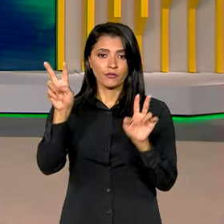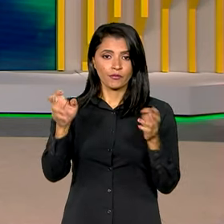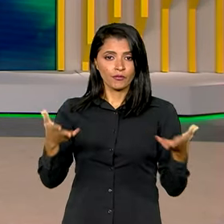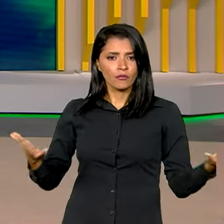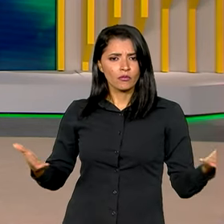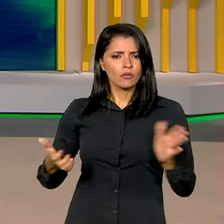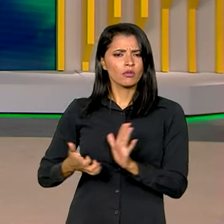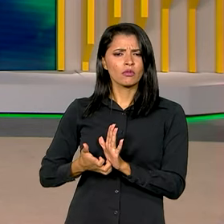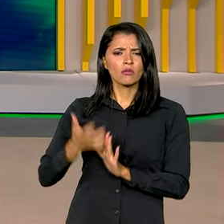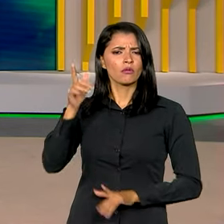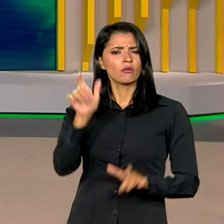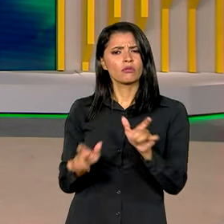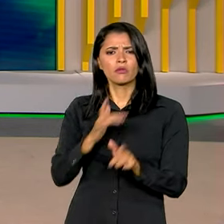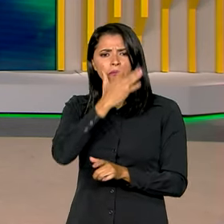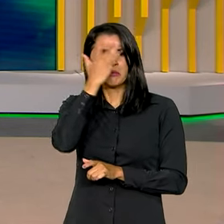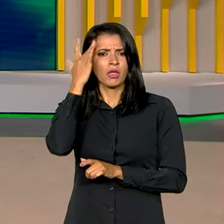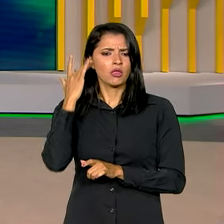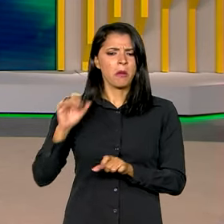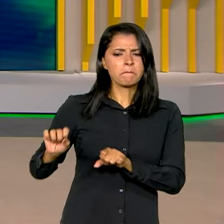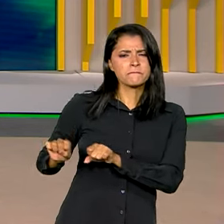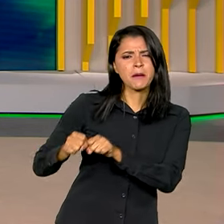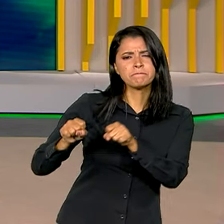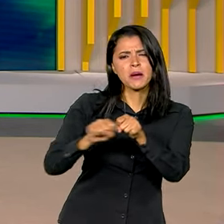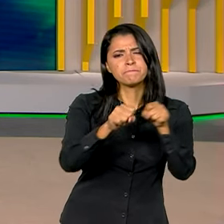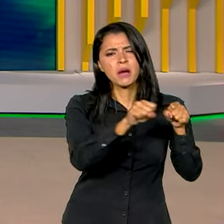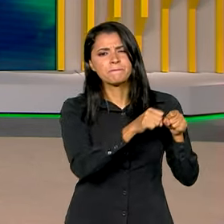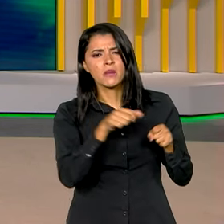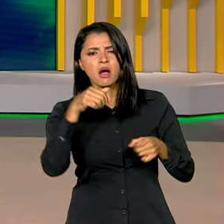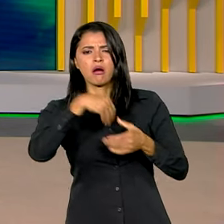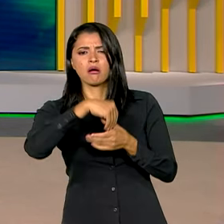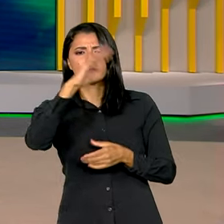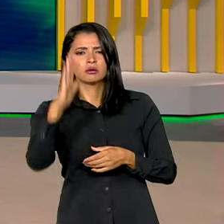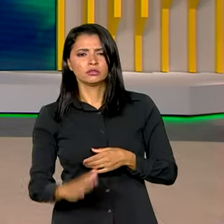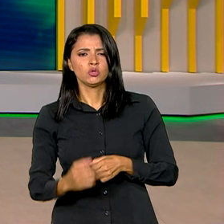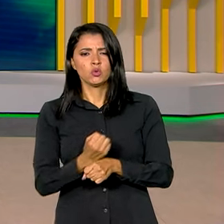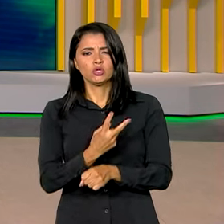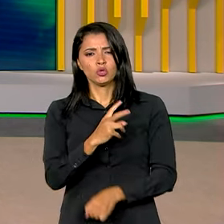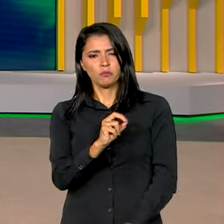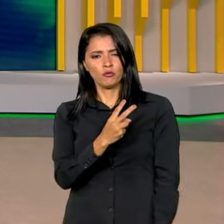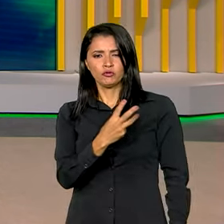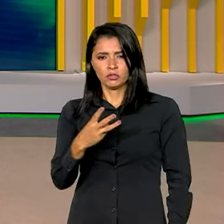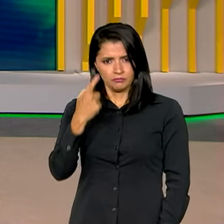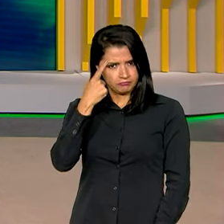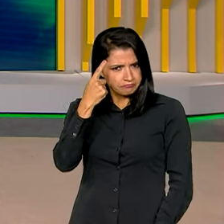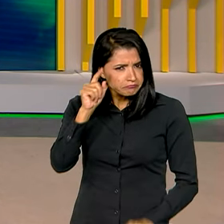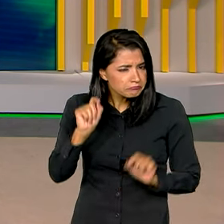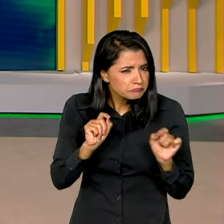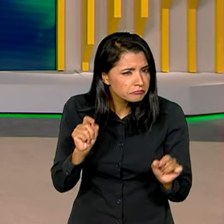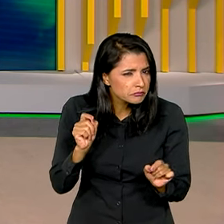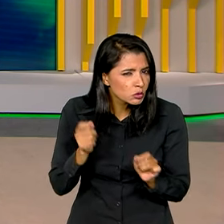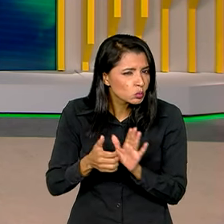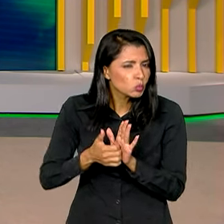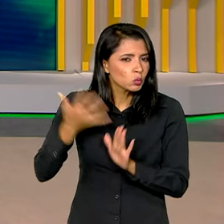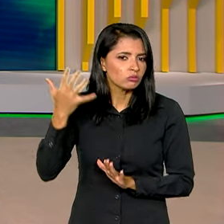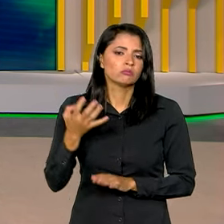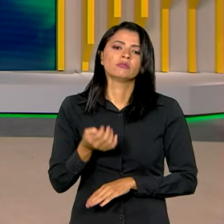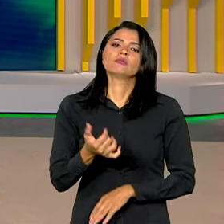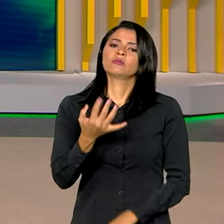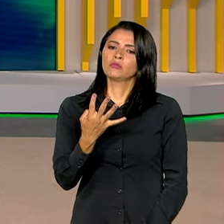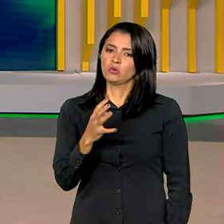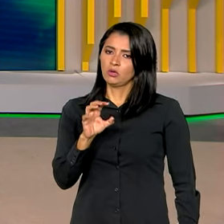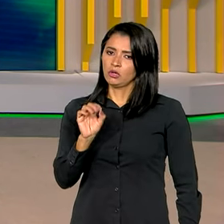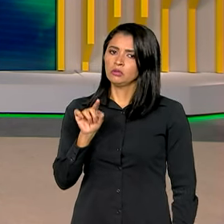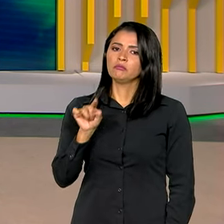Quantas pessoas foram assassinadas no Brasil em 2023, você tem ideia? Foram quase 40.500